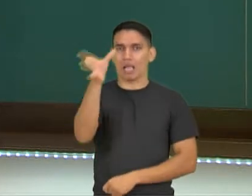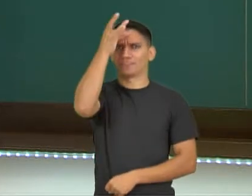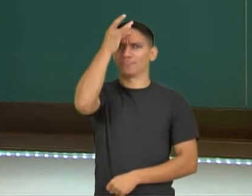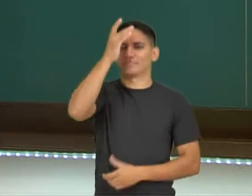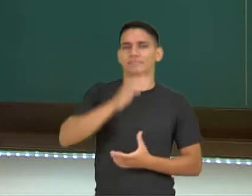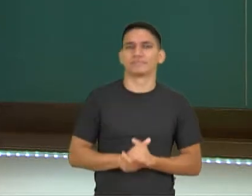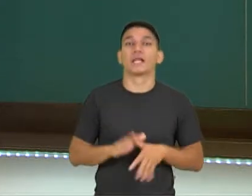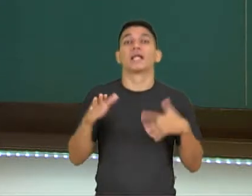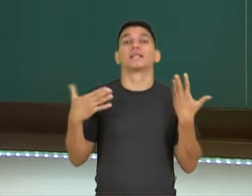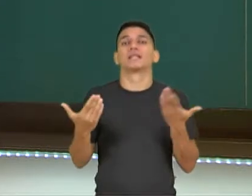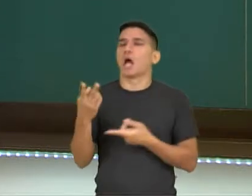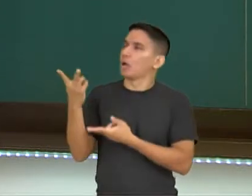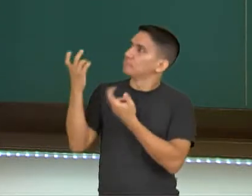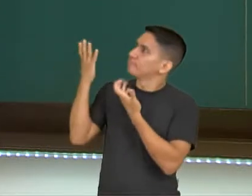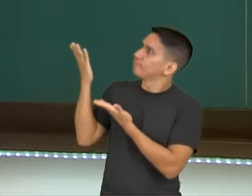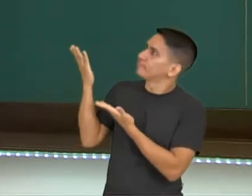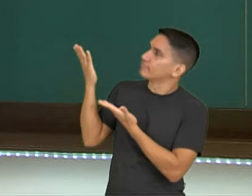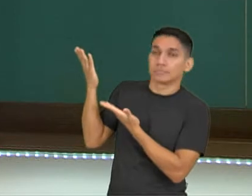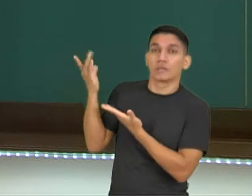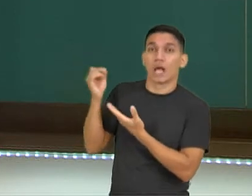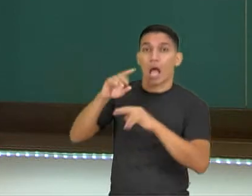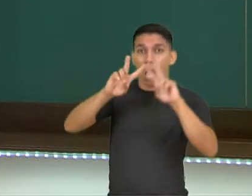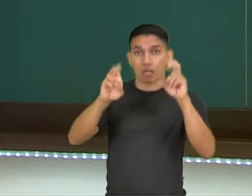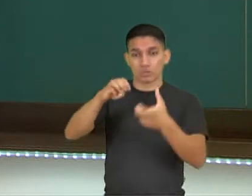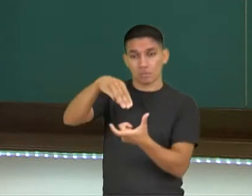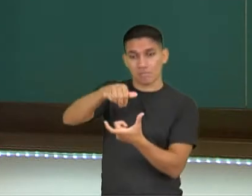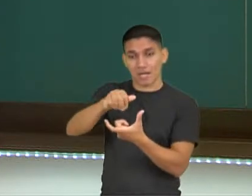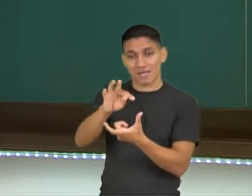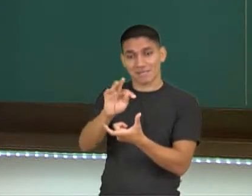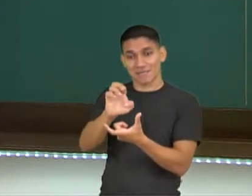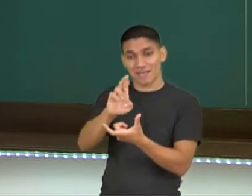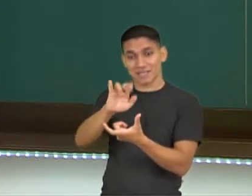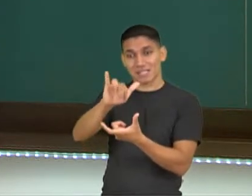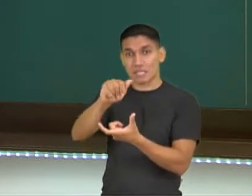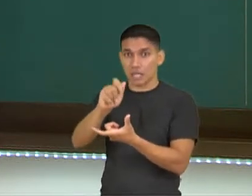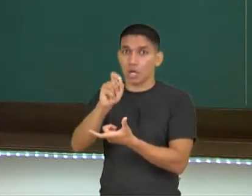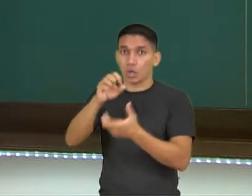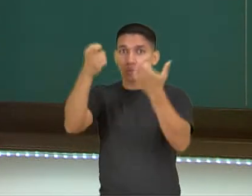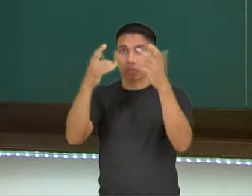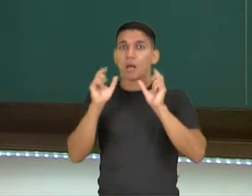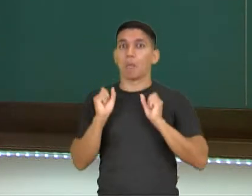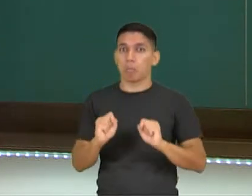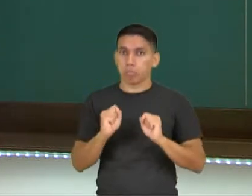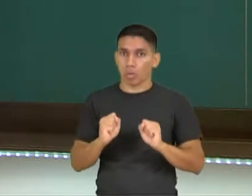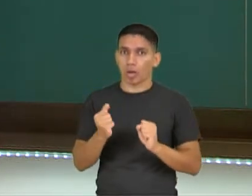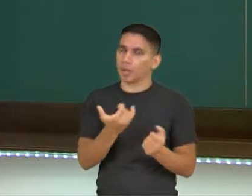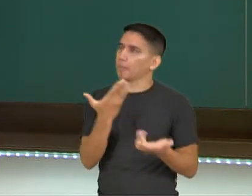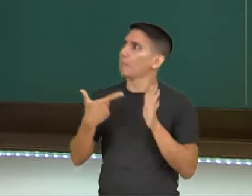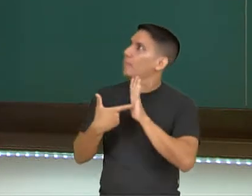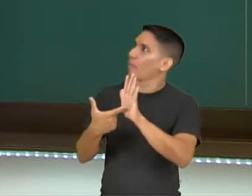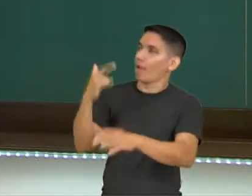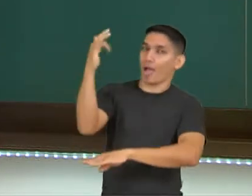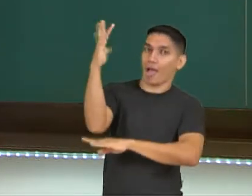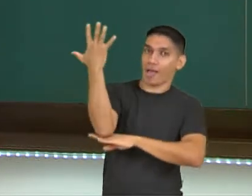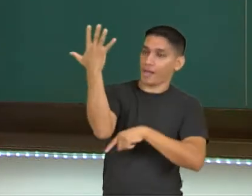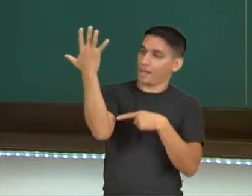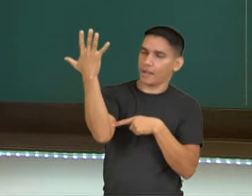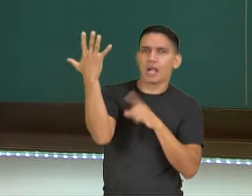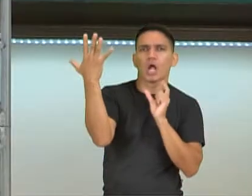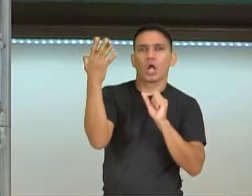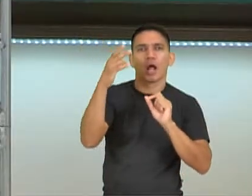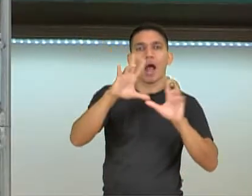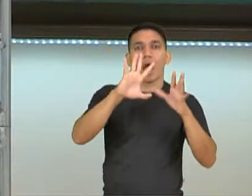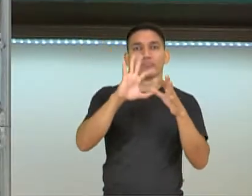vamos lá? Então vejam só, quando eu falo em matéria, nós podemos dizer o seguinte, aqui eu trago a árvore e definindo